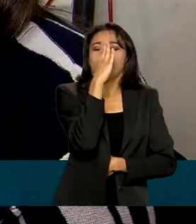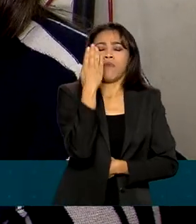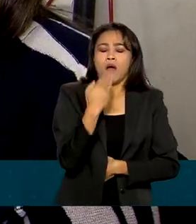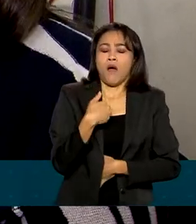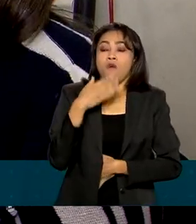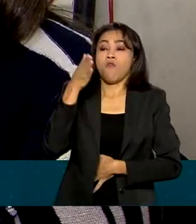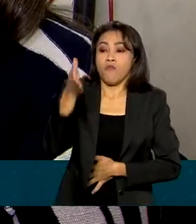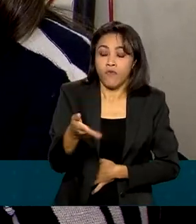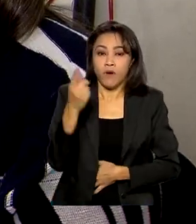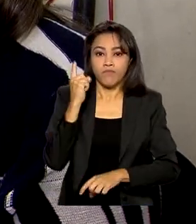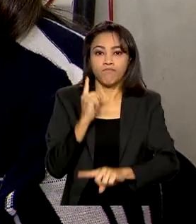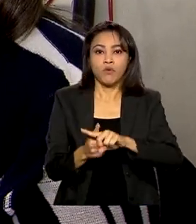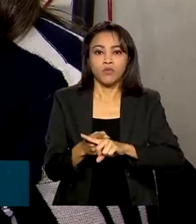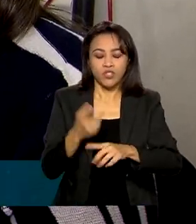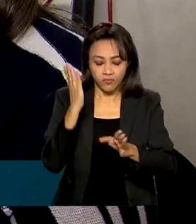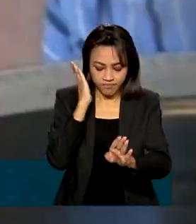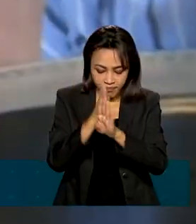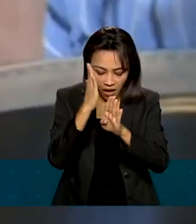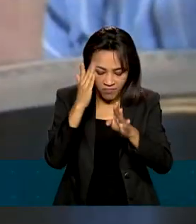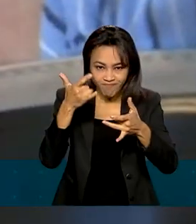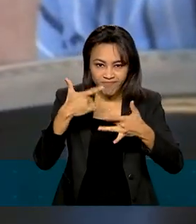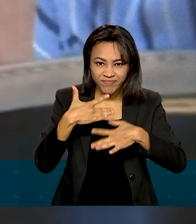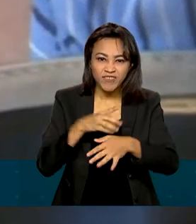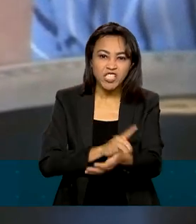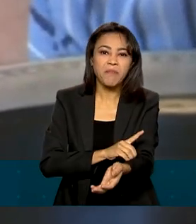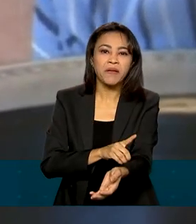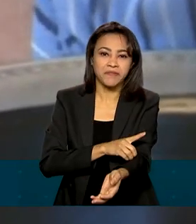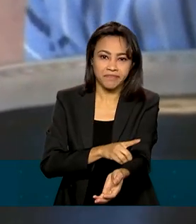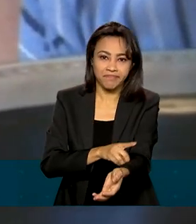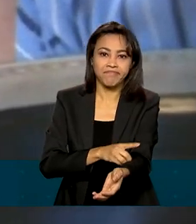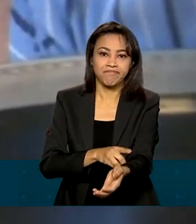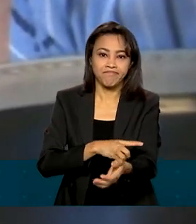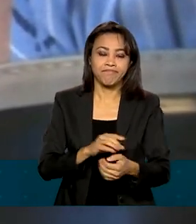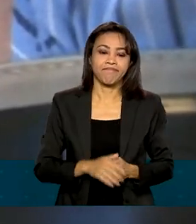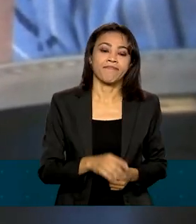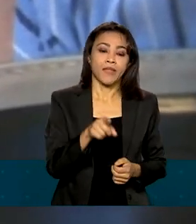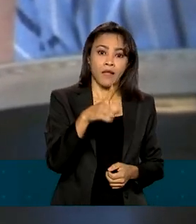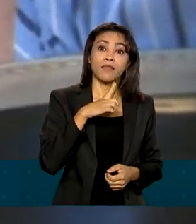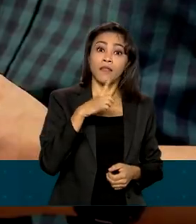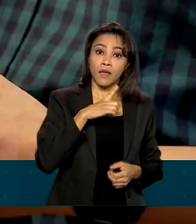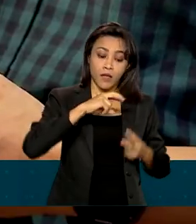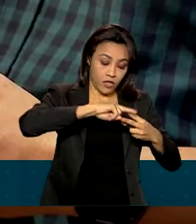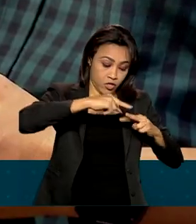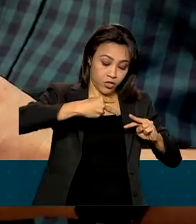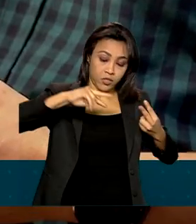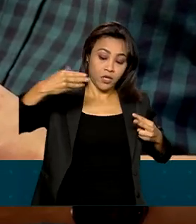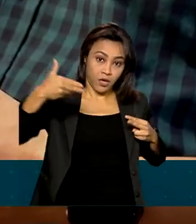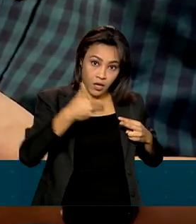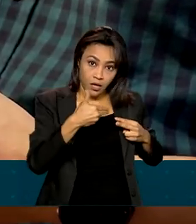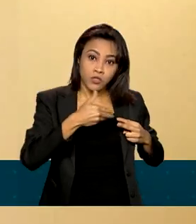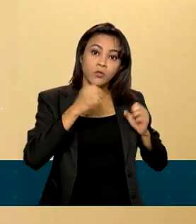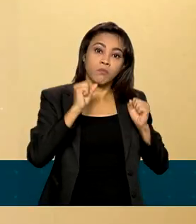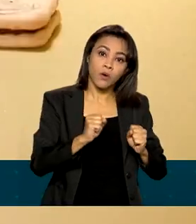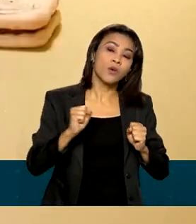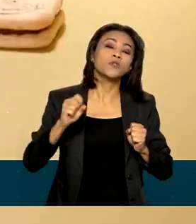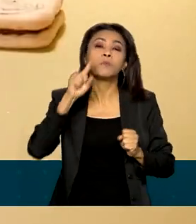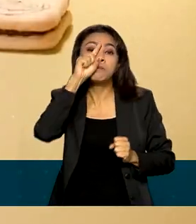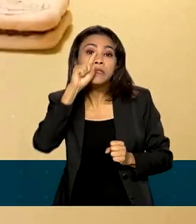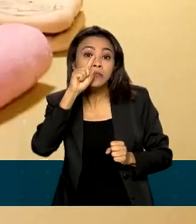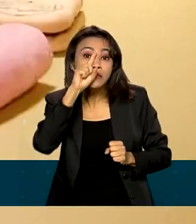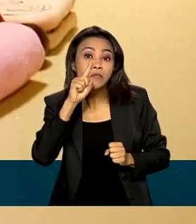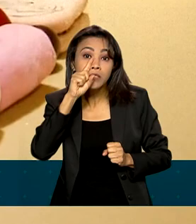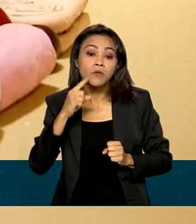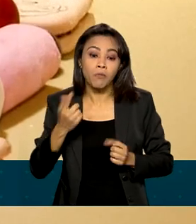eu fiz o exame e deu positivo porque eu era diabética. Além dos fatores genéticos, existem outros riscos que podem contribuir para o